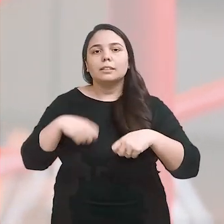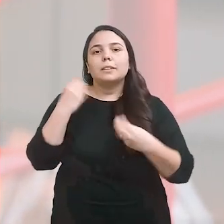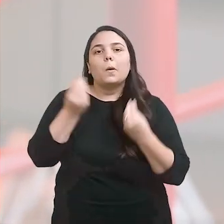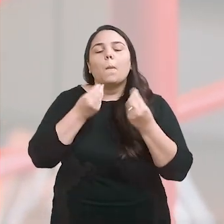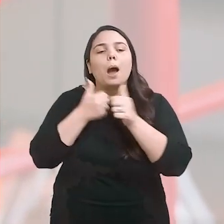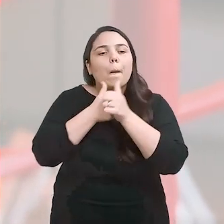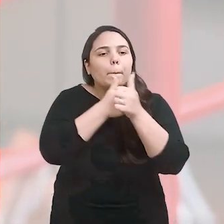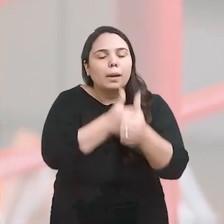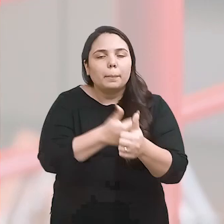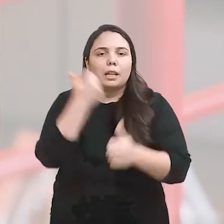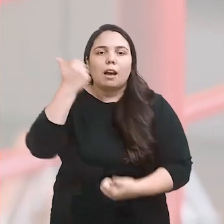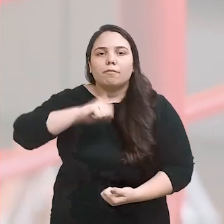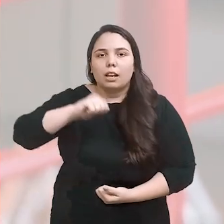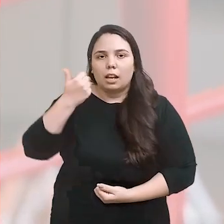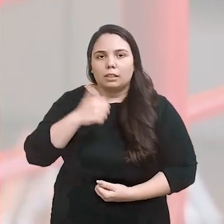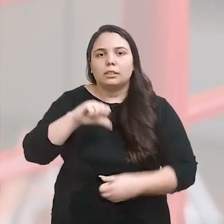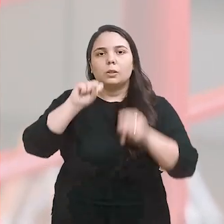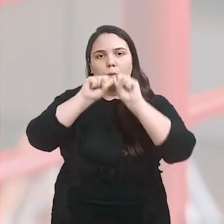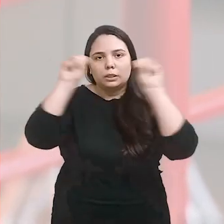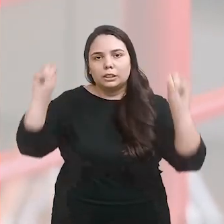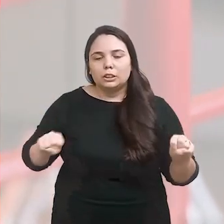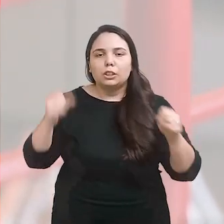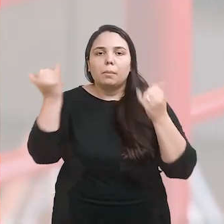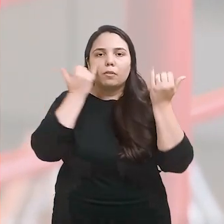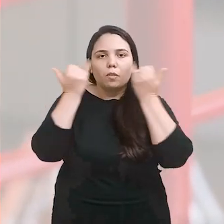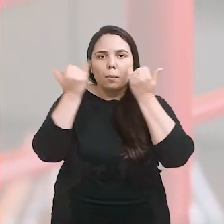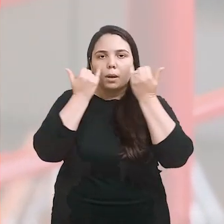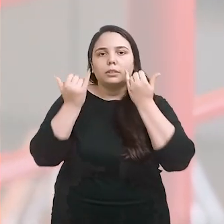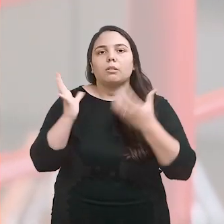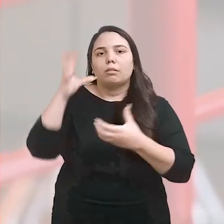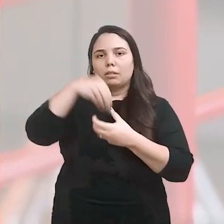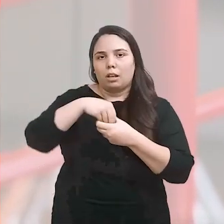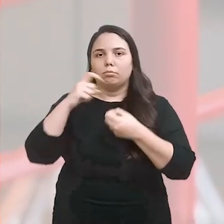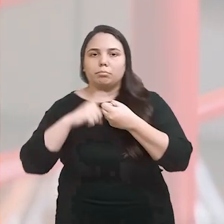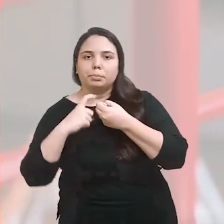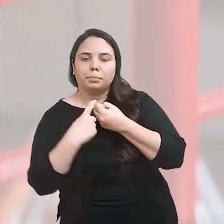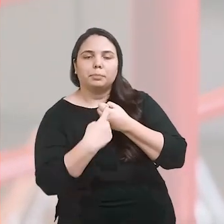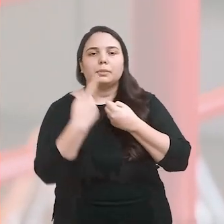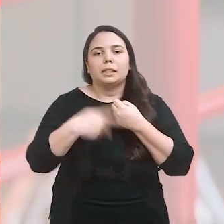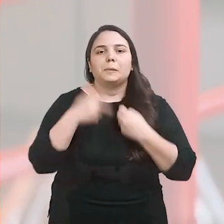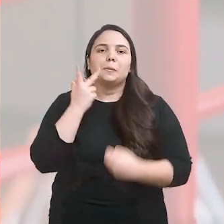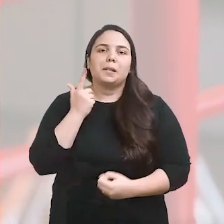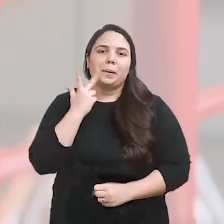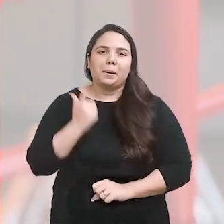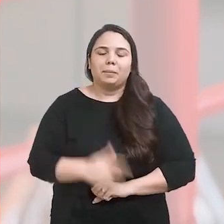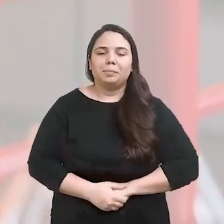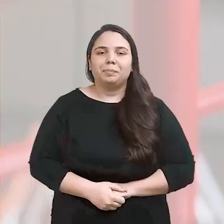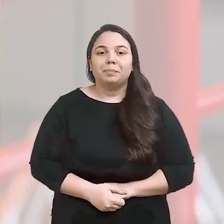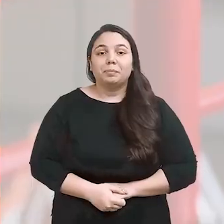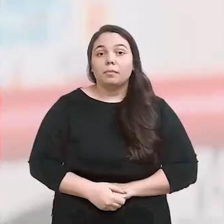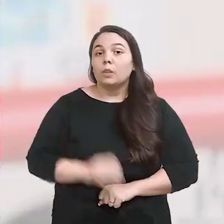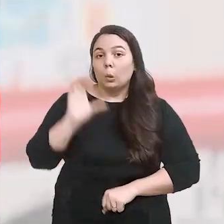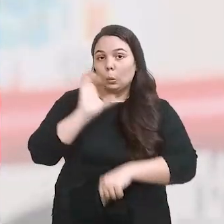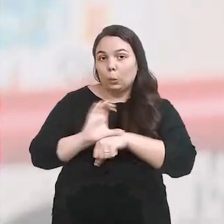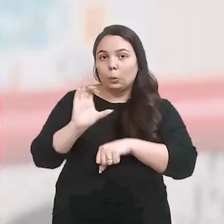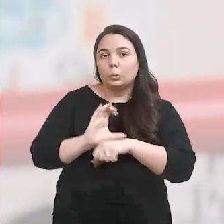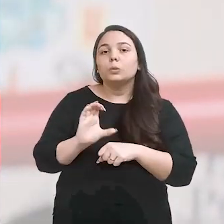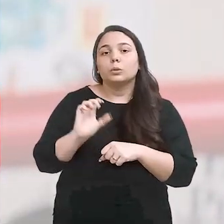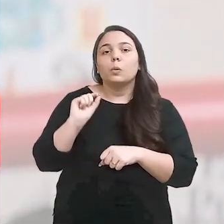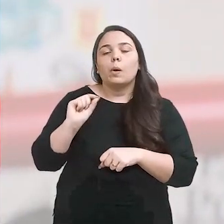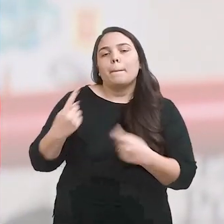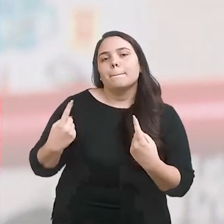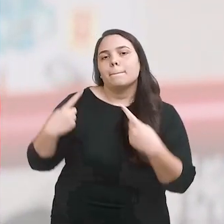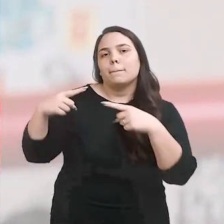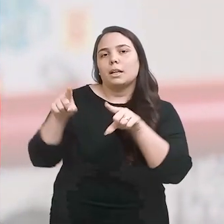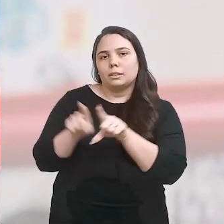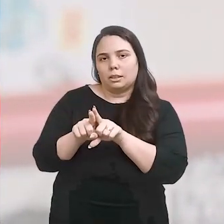competências para o acompanhamento e a avaliação dos sistemas de informações da rede de saúde cearense. O